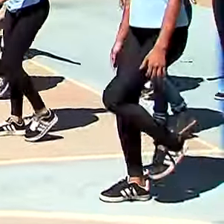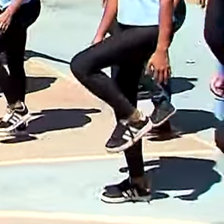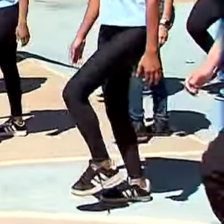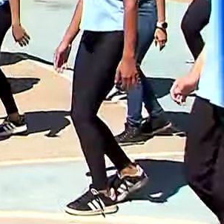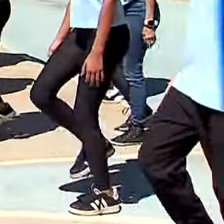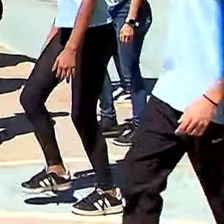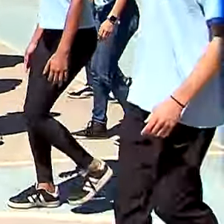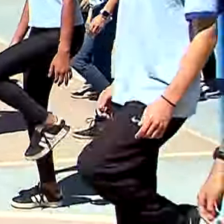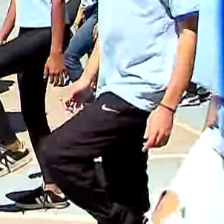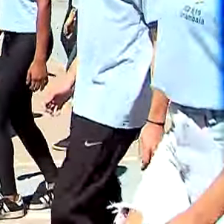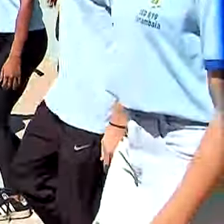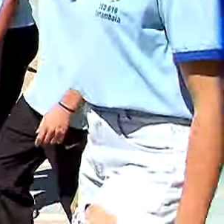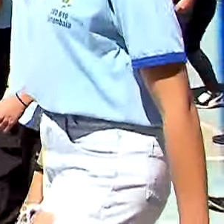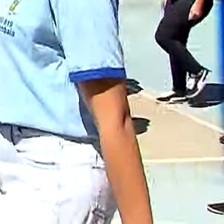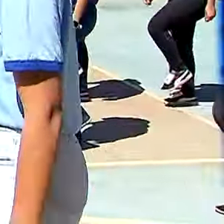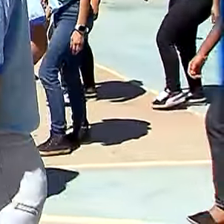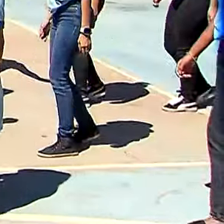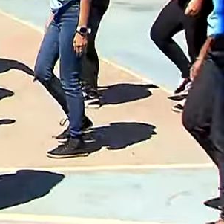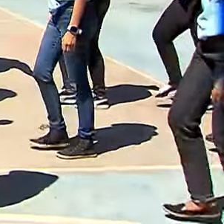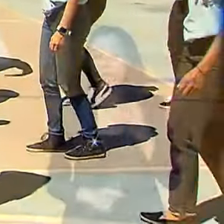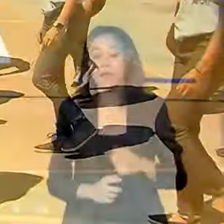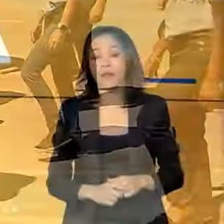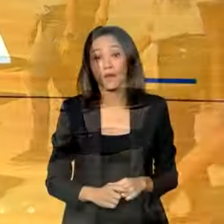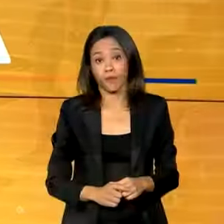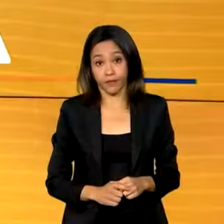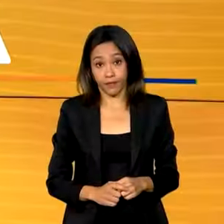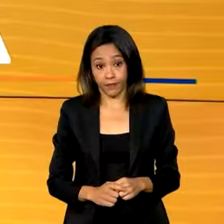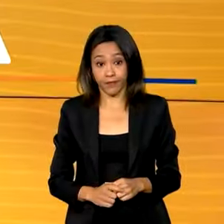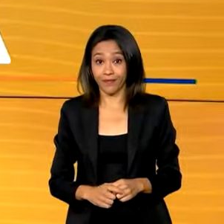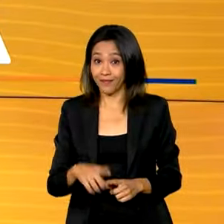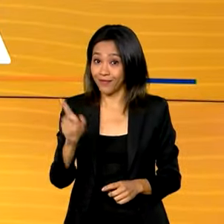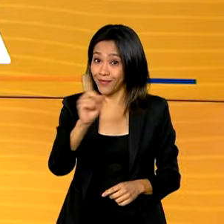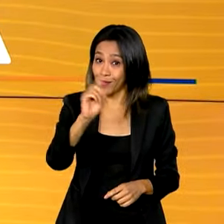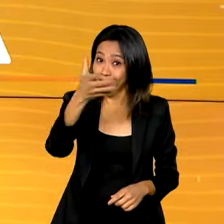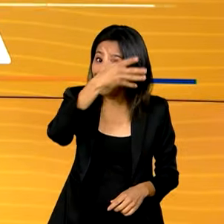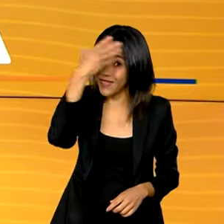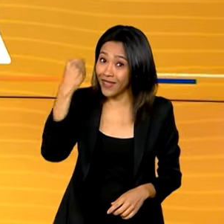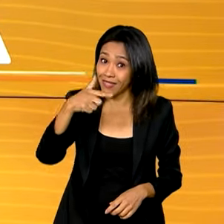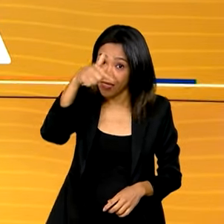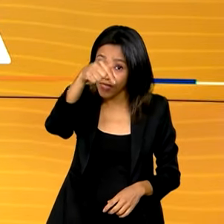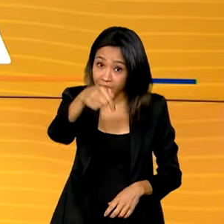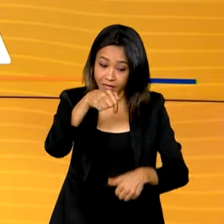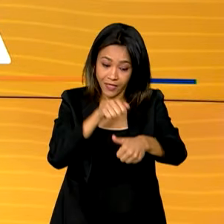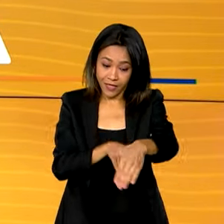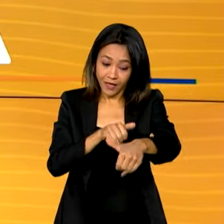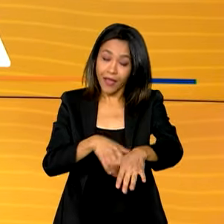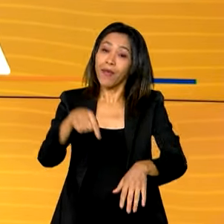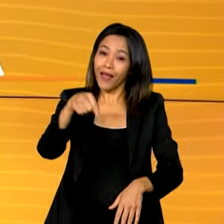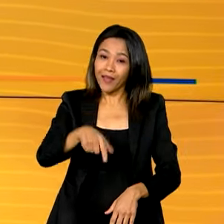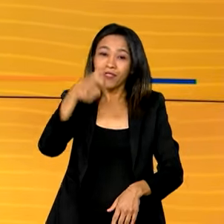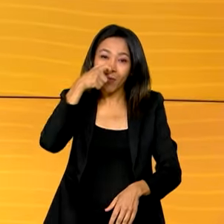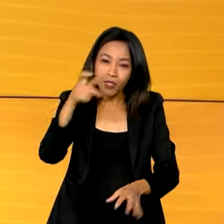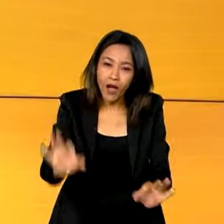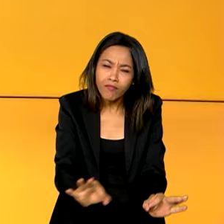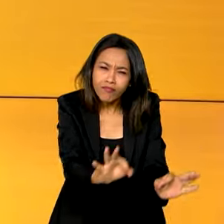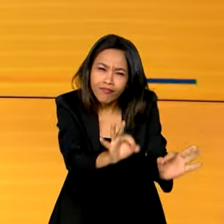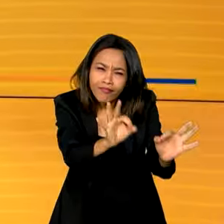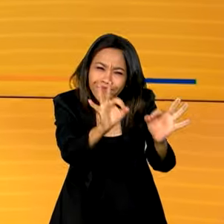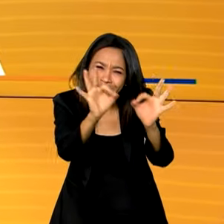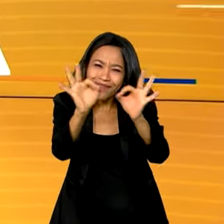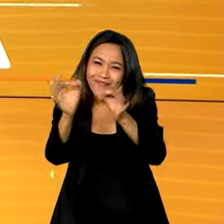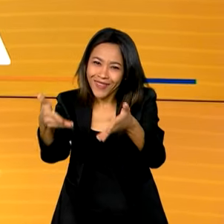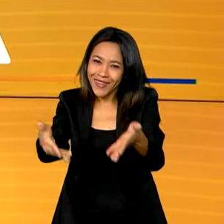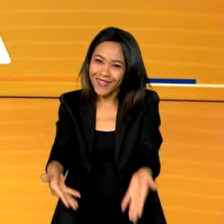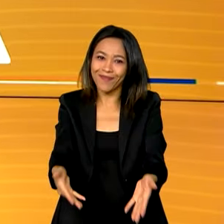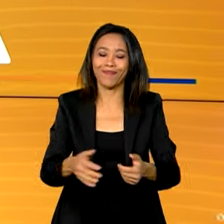cobertura! Alinhamento, cobertura! Não se esqueça, o 7 de setembro também, aqui no Canal GOV, você vai conferir com a gente.